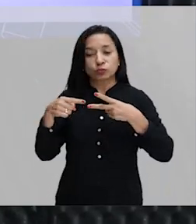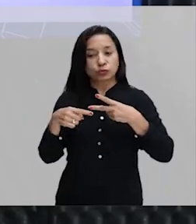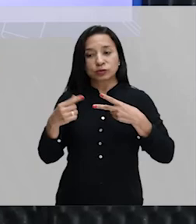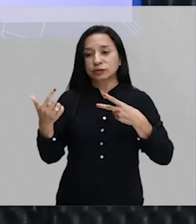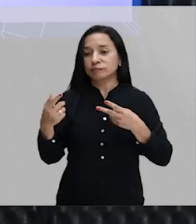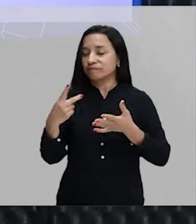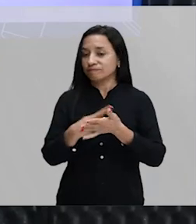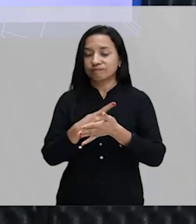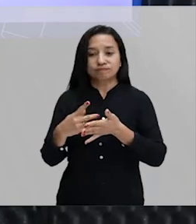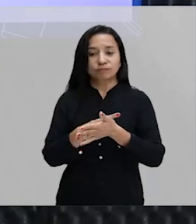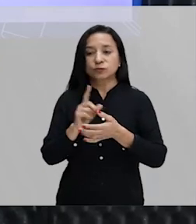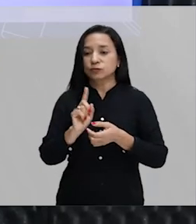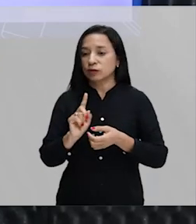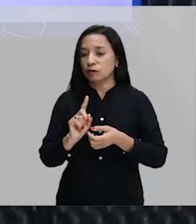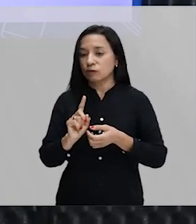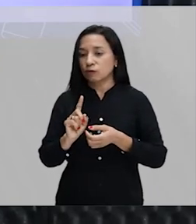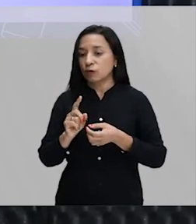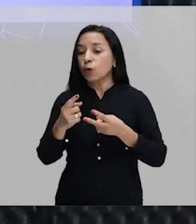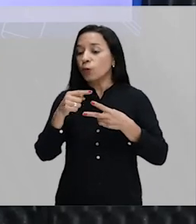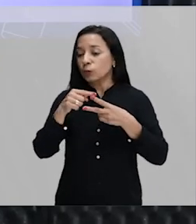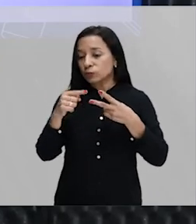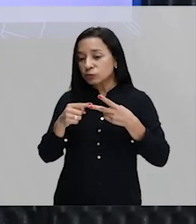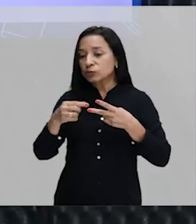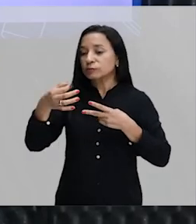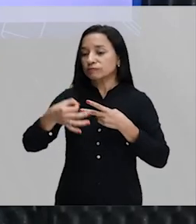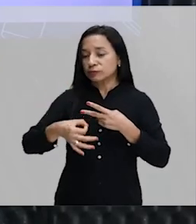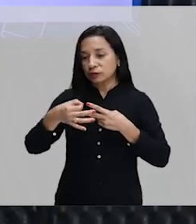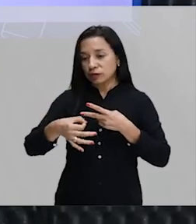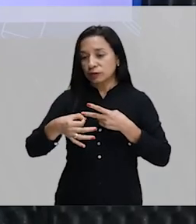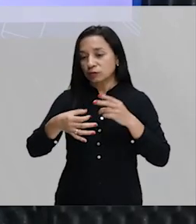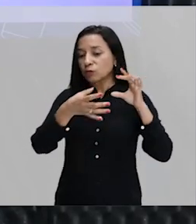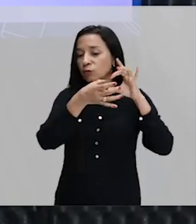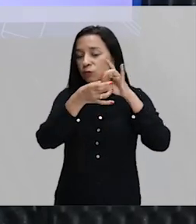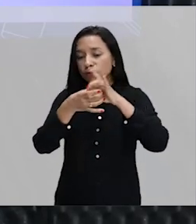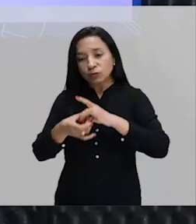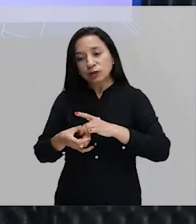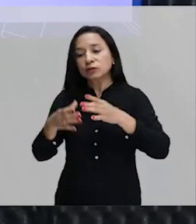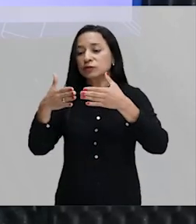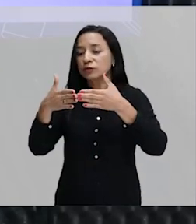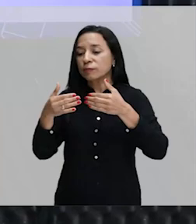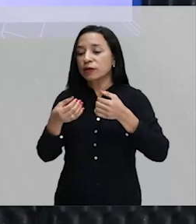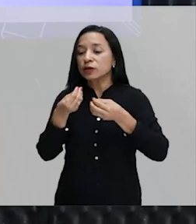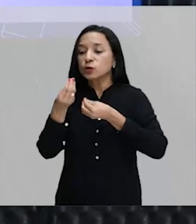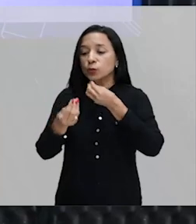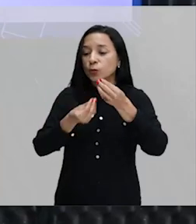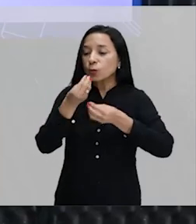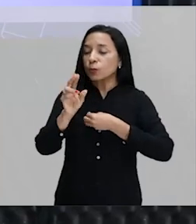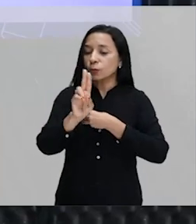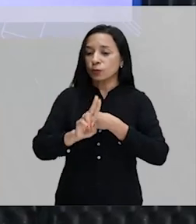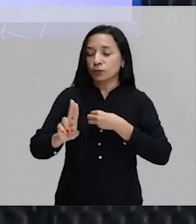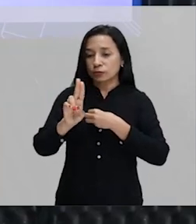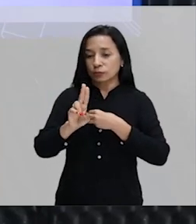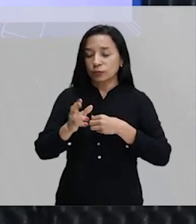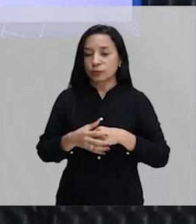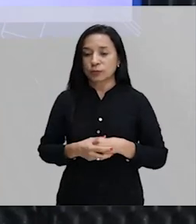errado todos os dois estão corretos então o meu contexto é quem vai me dizer a melhor forma de utilizar